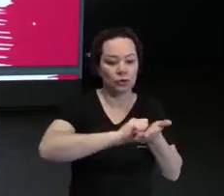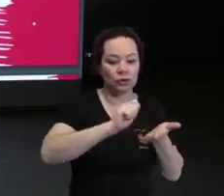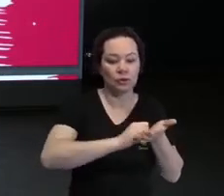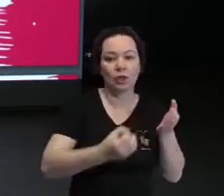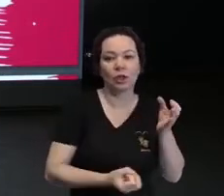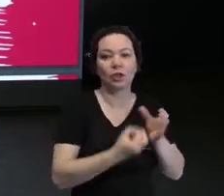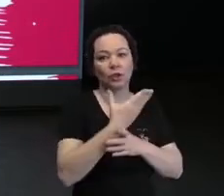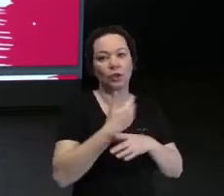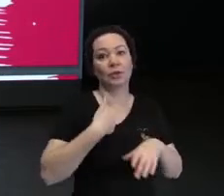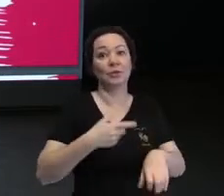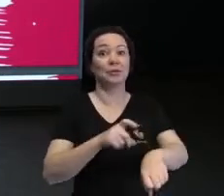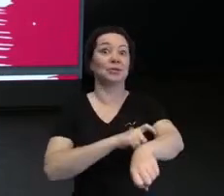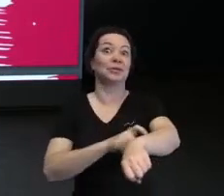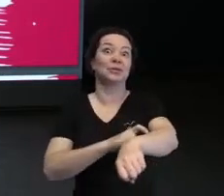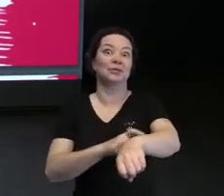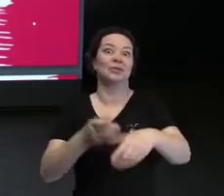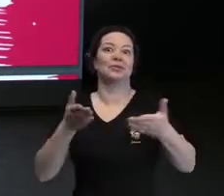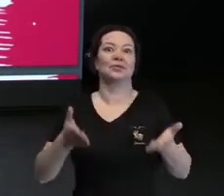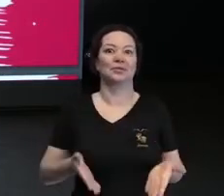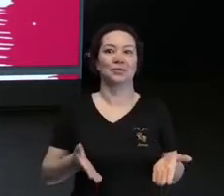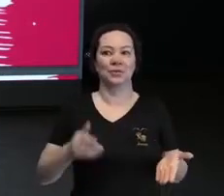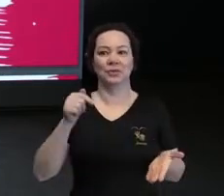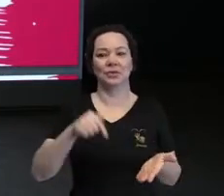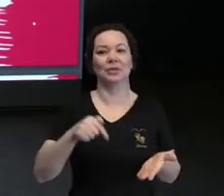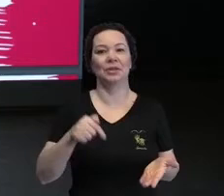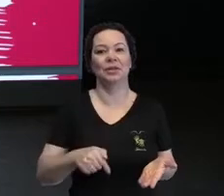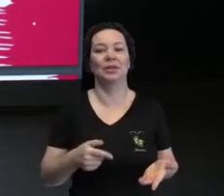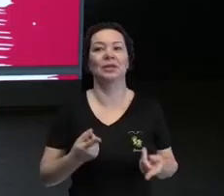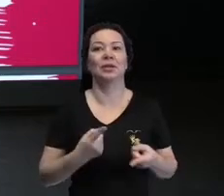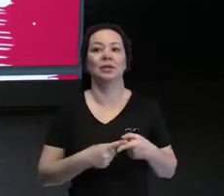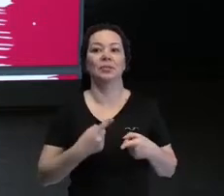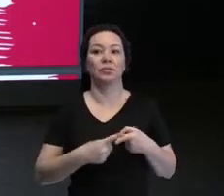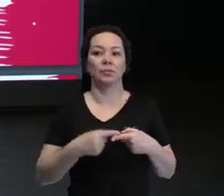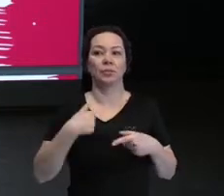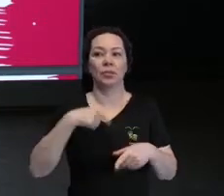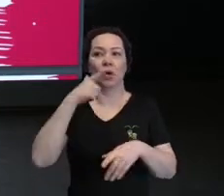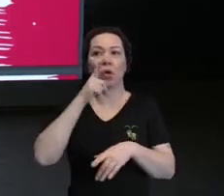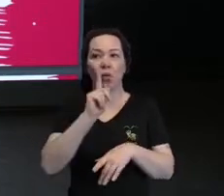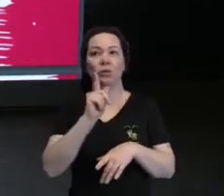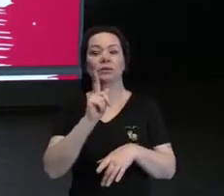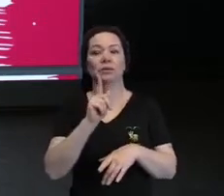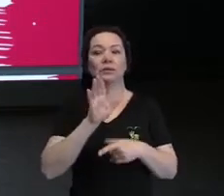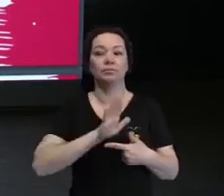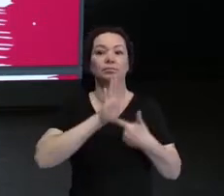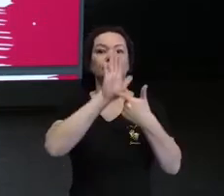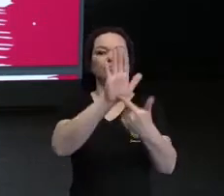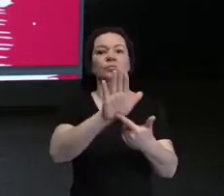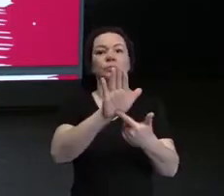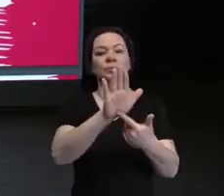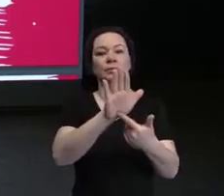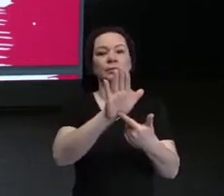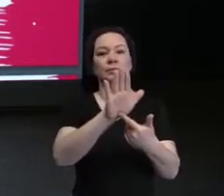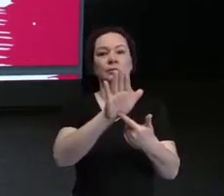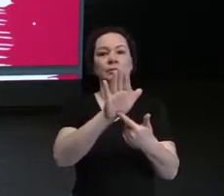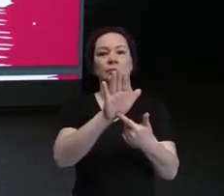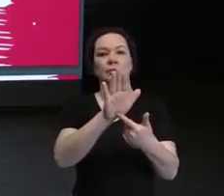isso o meu nervosismo de estar aqui hoje, de poder trazer essa,